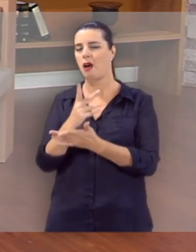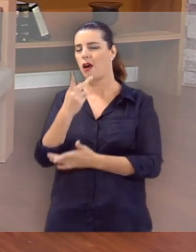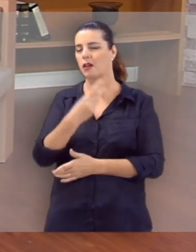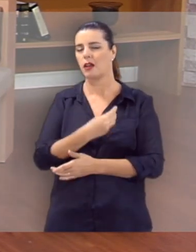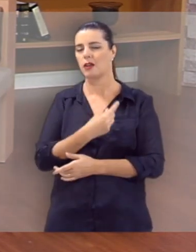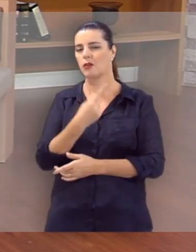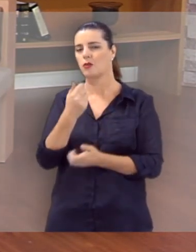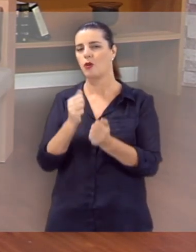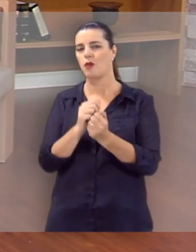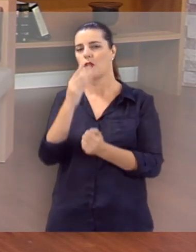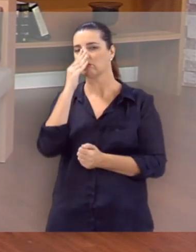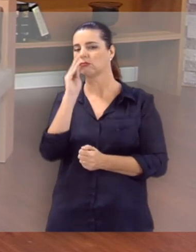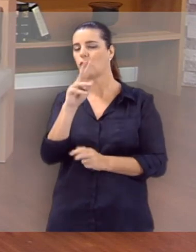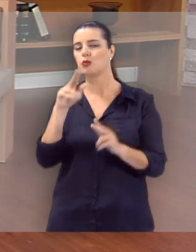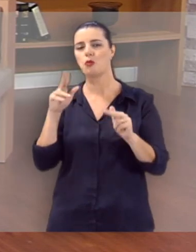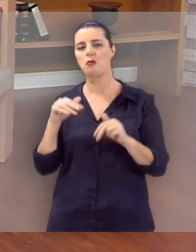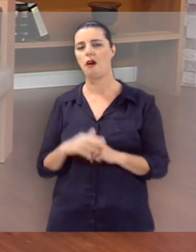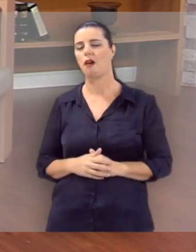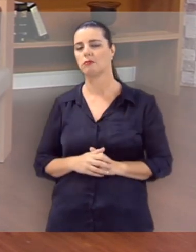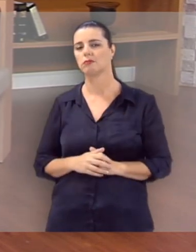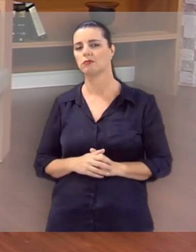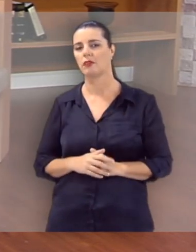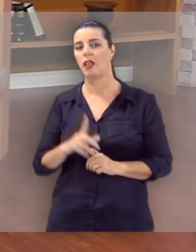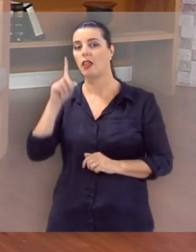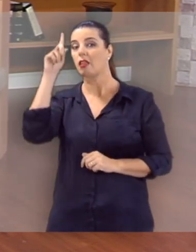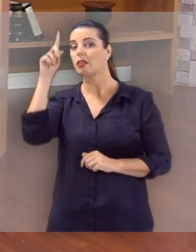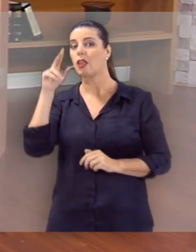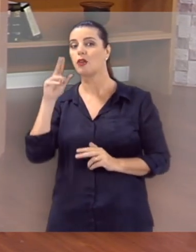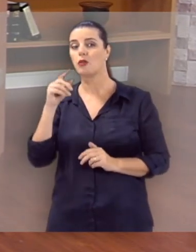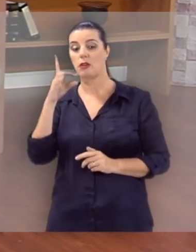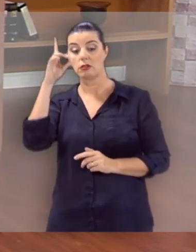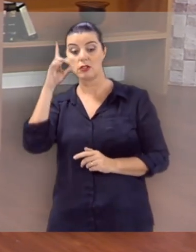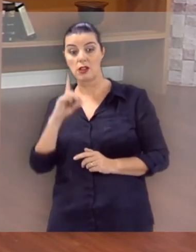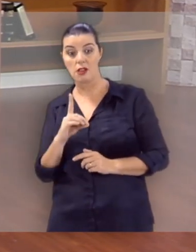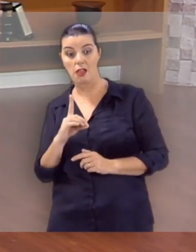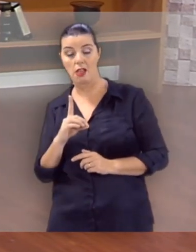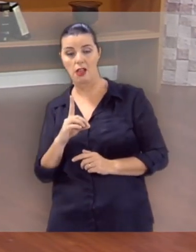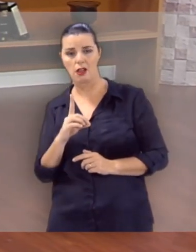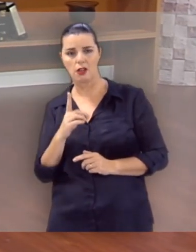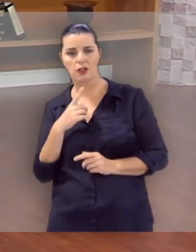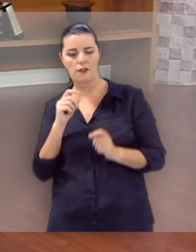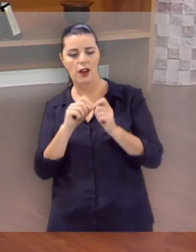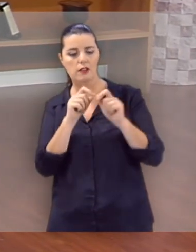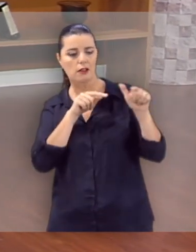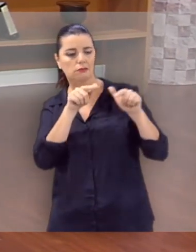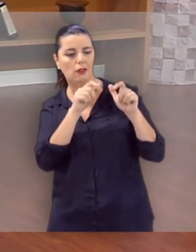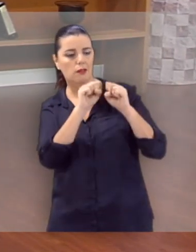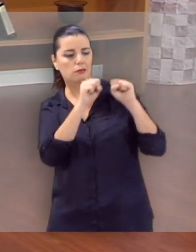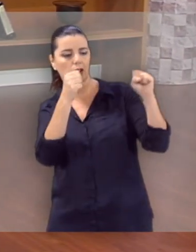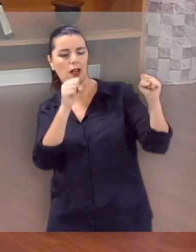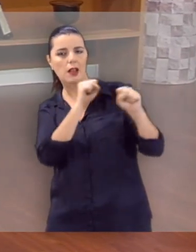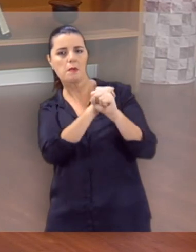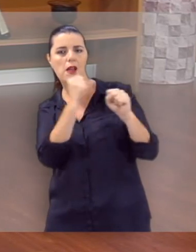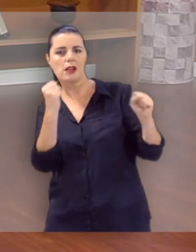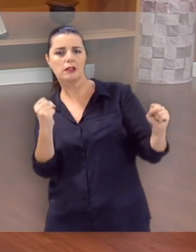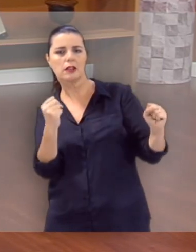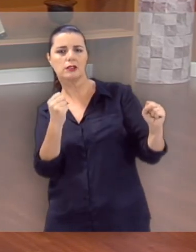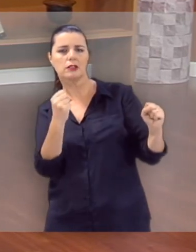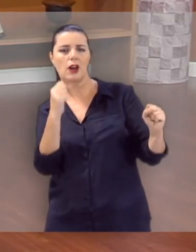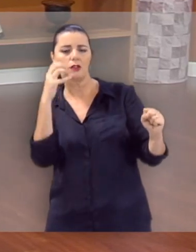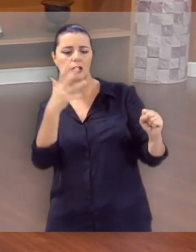não desiste de você. Deus não abre mão do direito que ele tem de fazer uma grande obra de